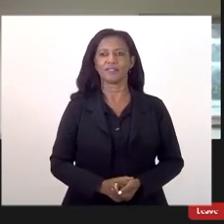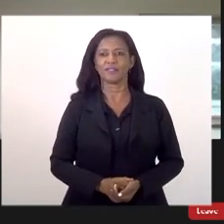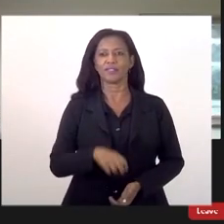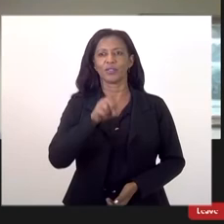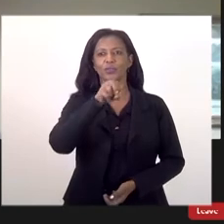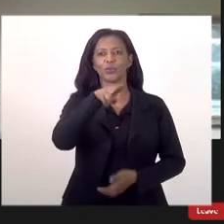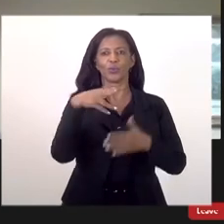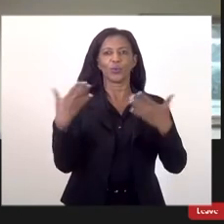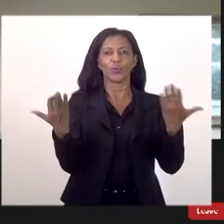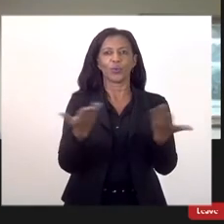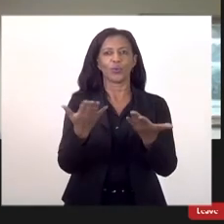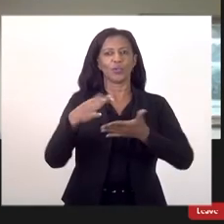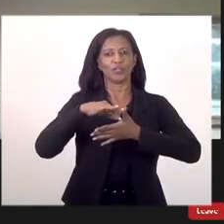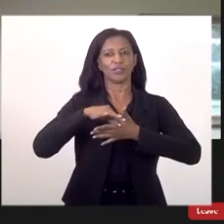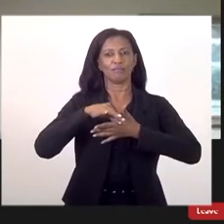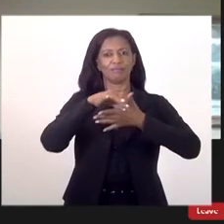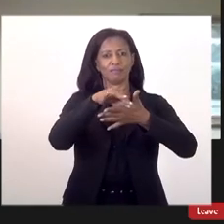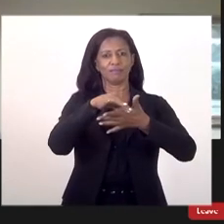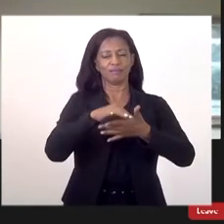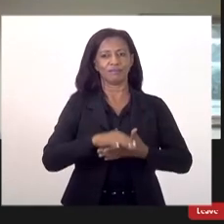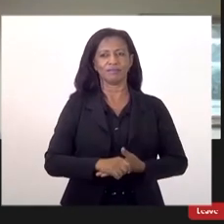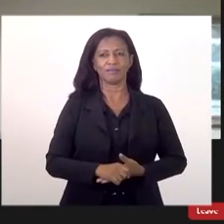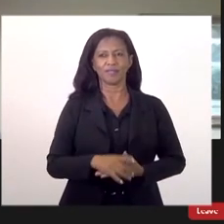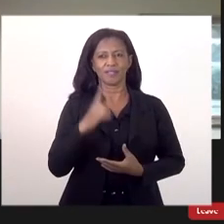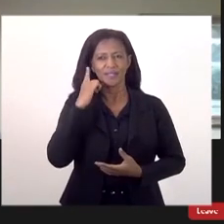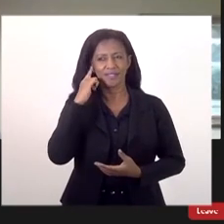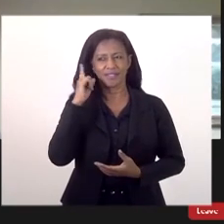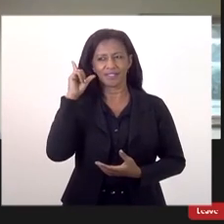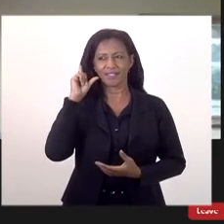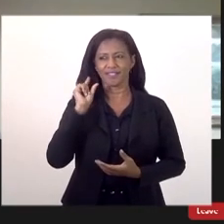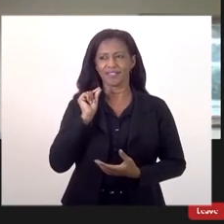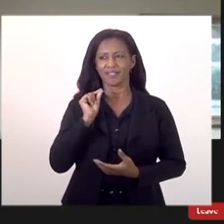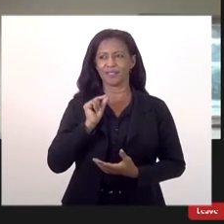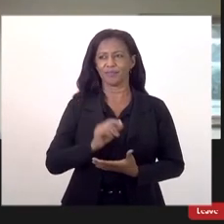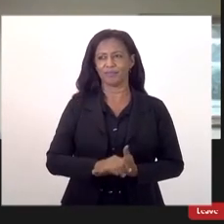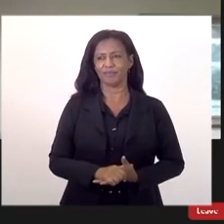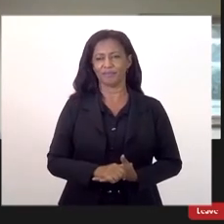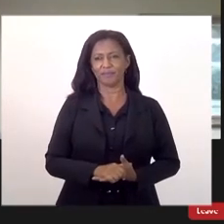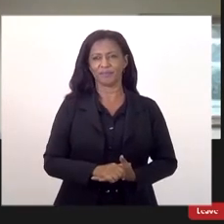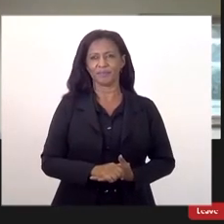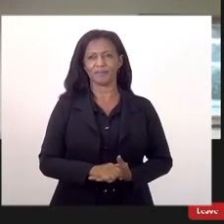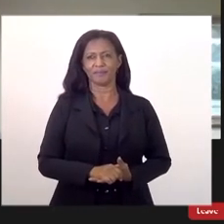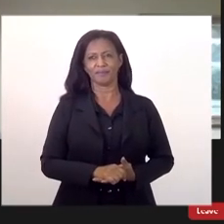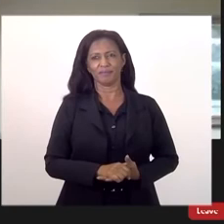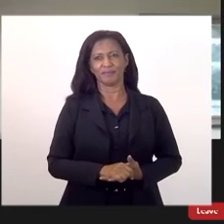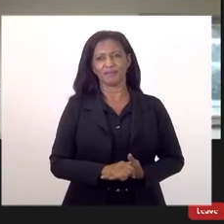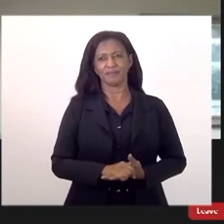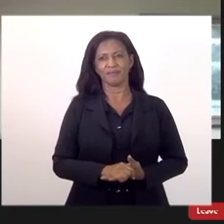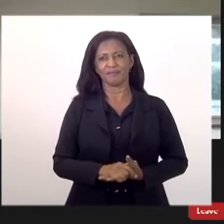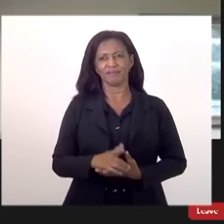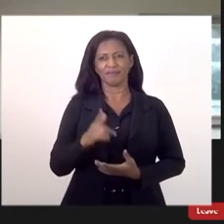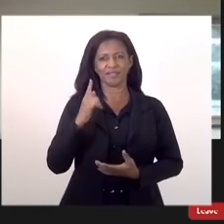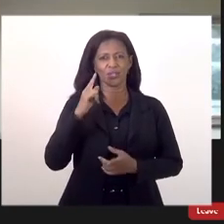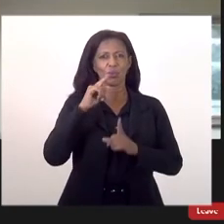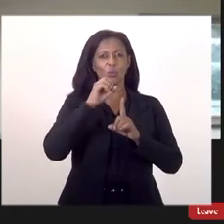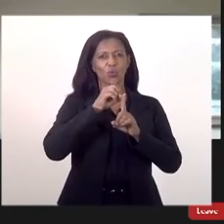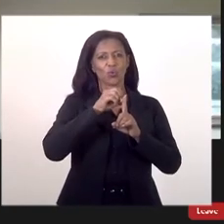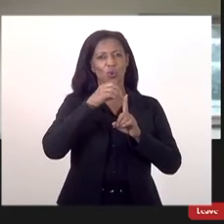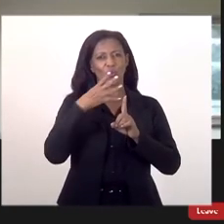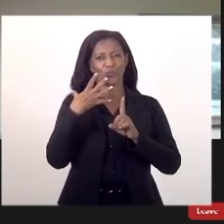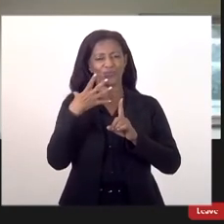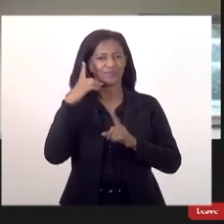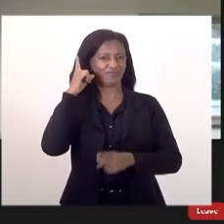hoje atualmente representante está baixo hein Leandro Leandro por gentileza é porque faz